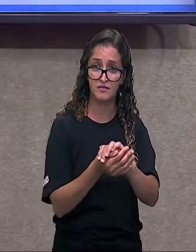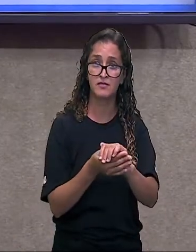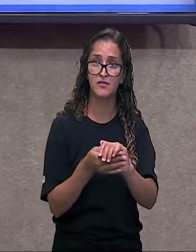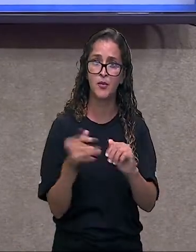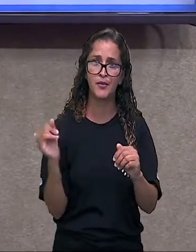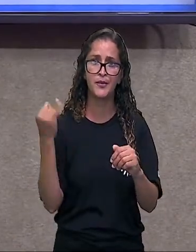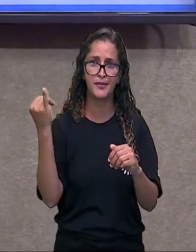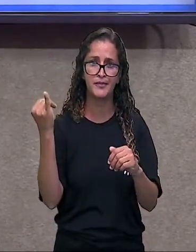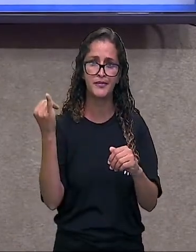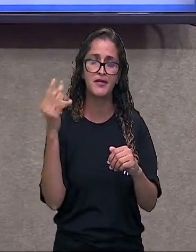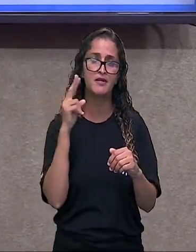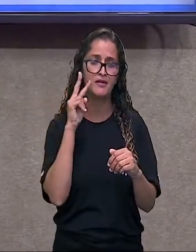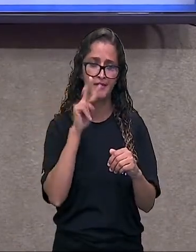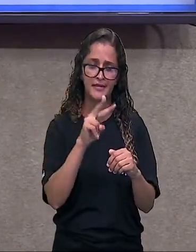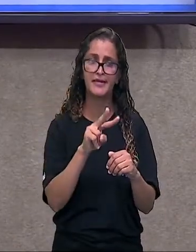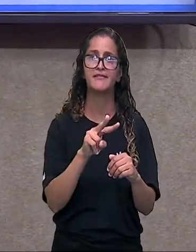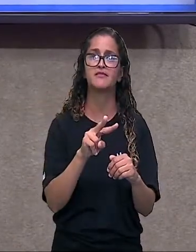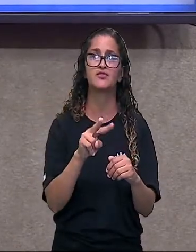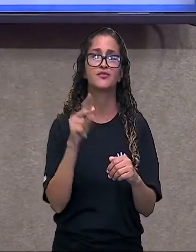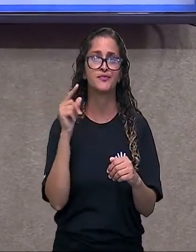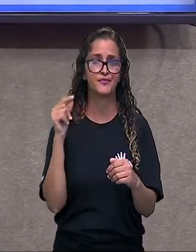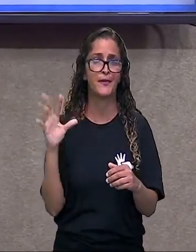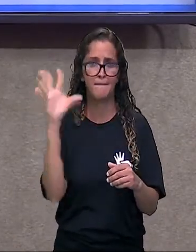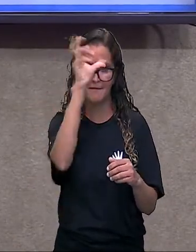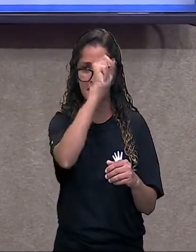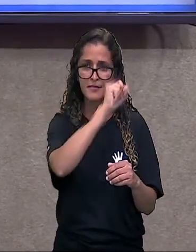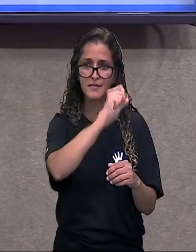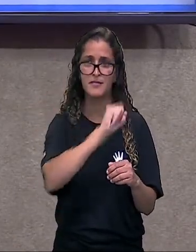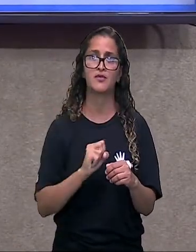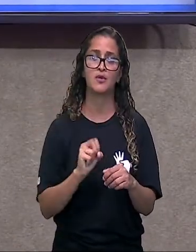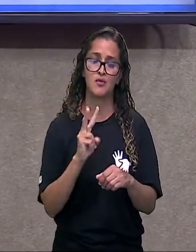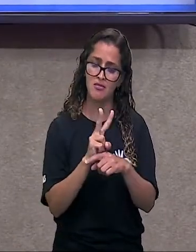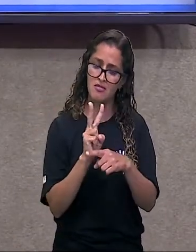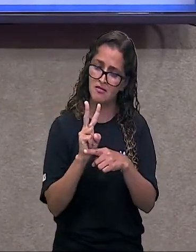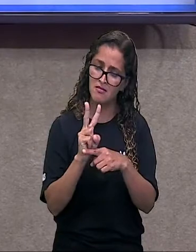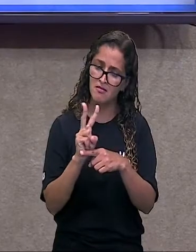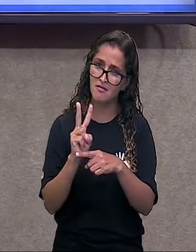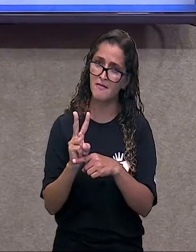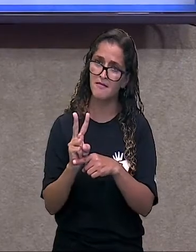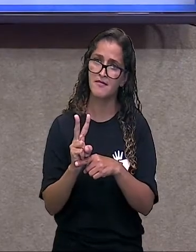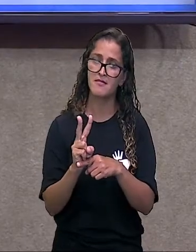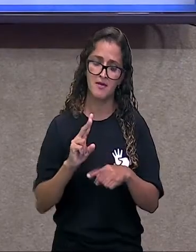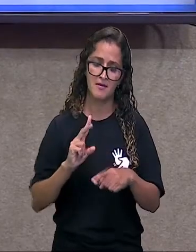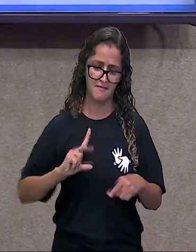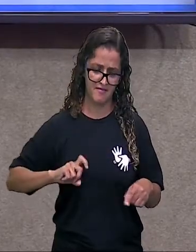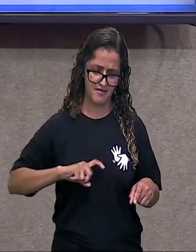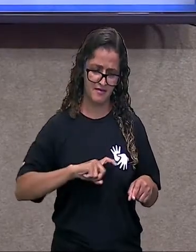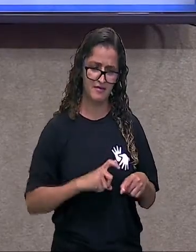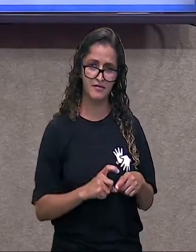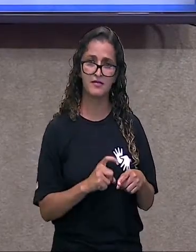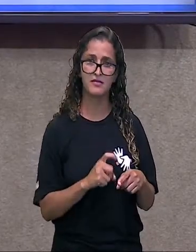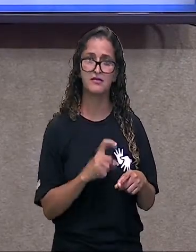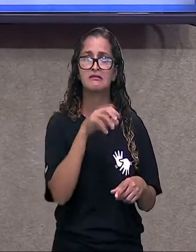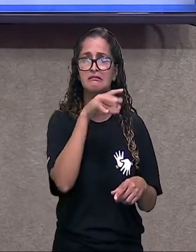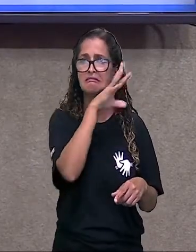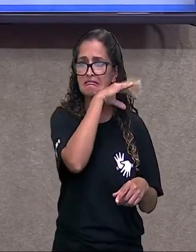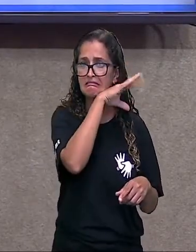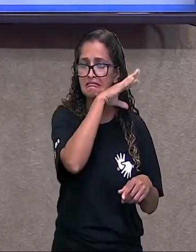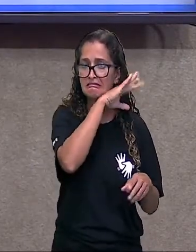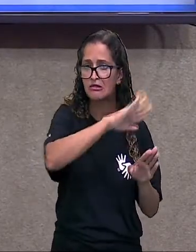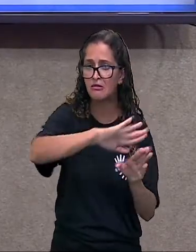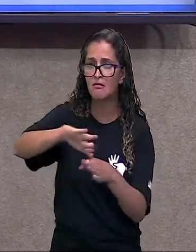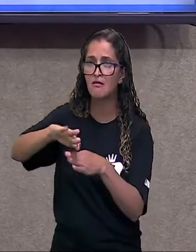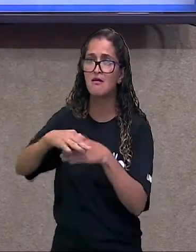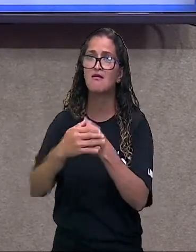pessoal, vocês lembram? Lá nós aprendemos como eliminamos as bactérias ruins de todo o nosso corpo, da nossa